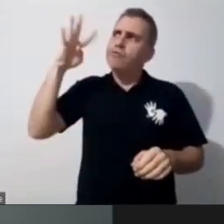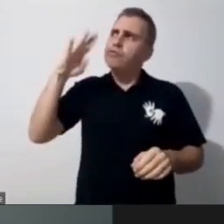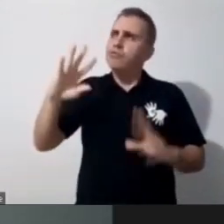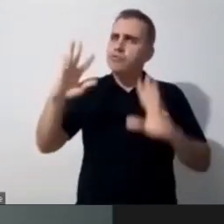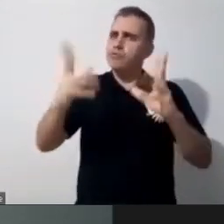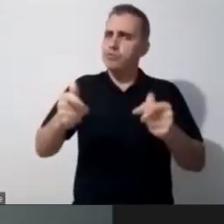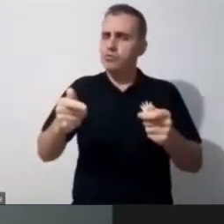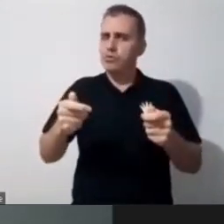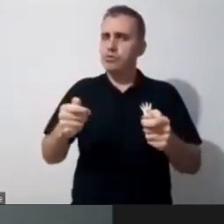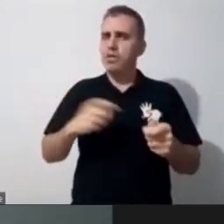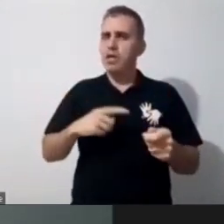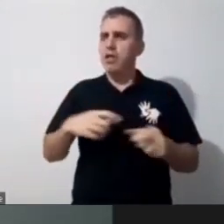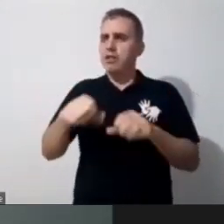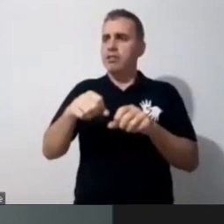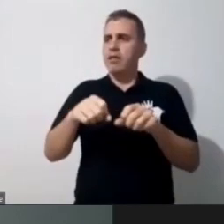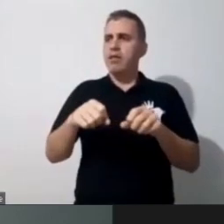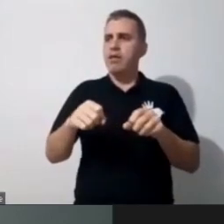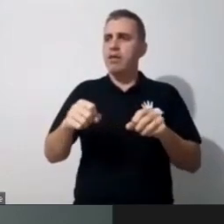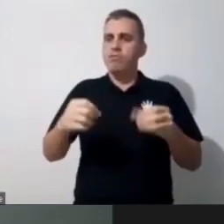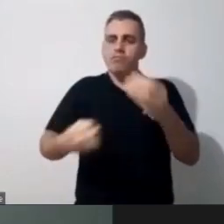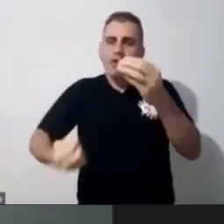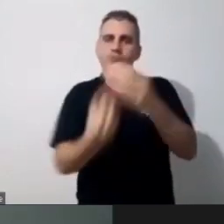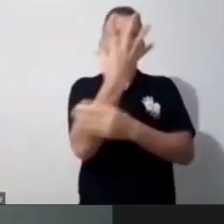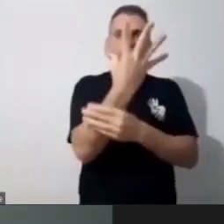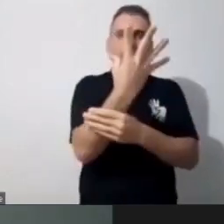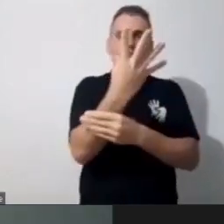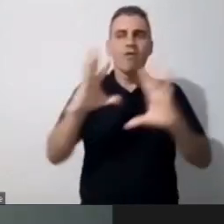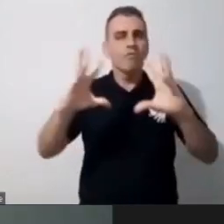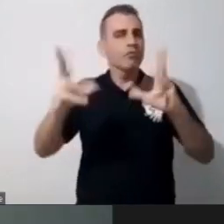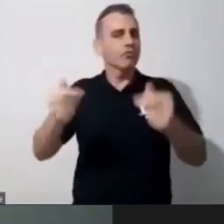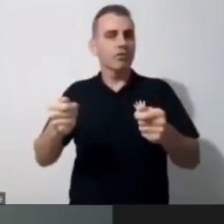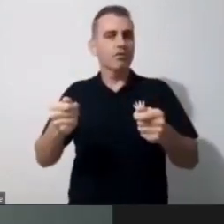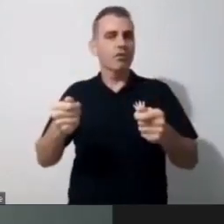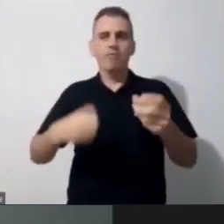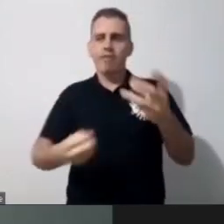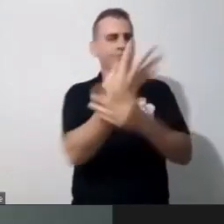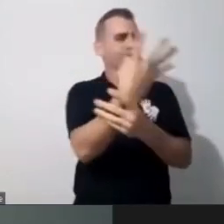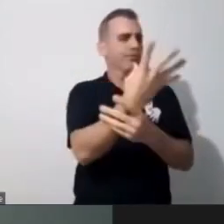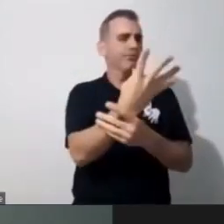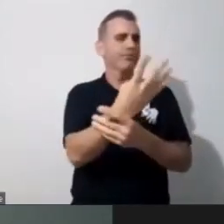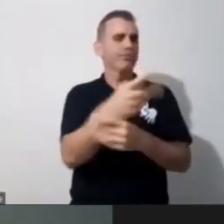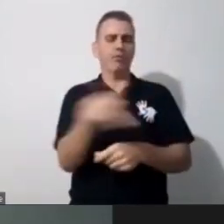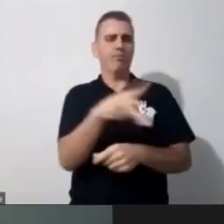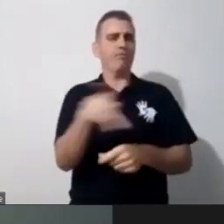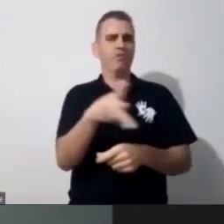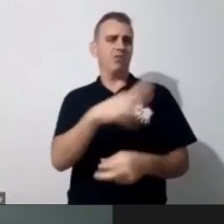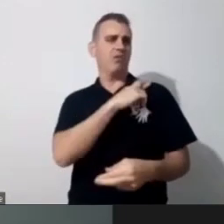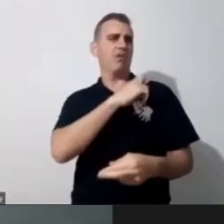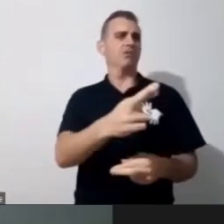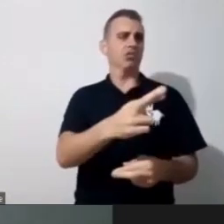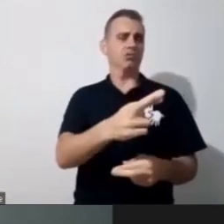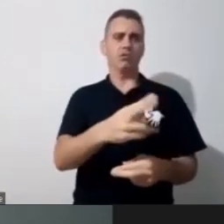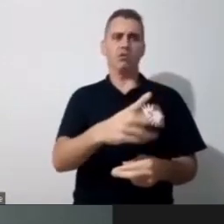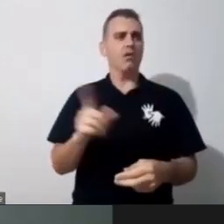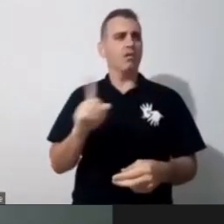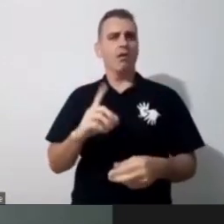é formada por todos, não é formada pela Gisele, que é da área da educação especial, não é formada pela Deise,